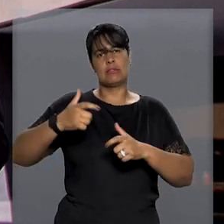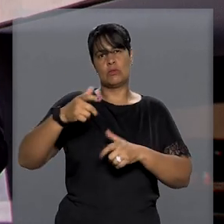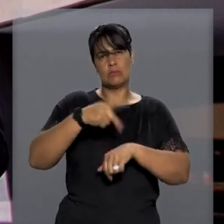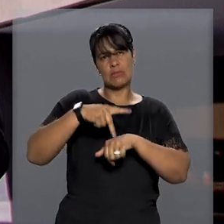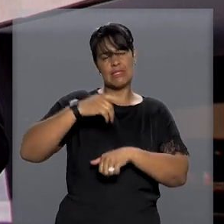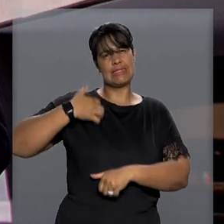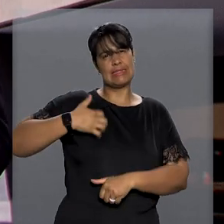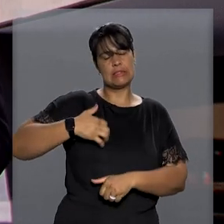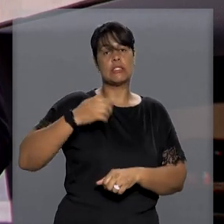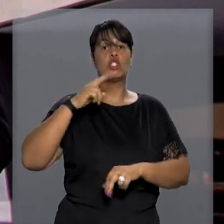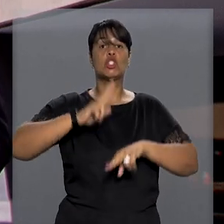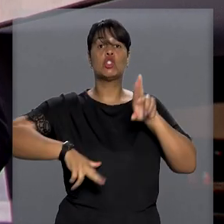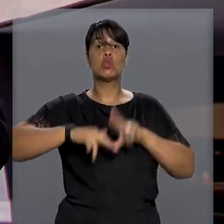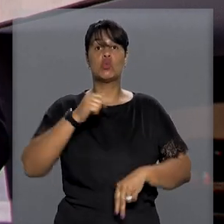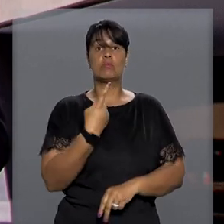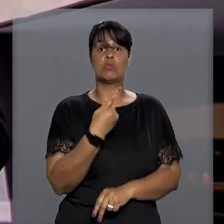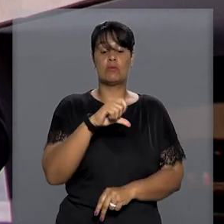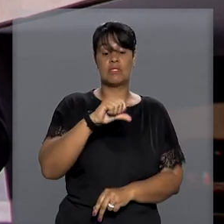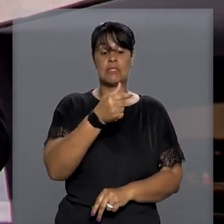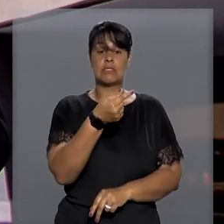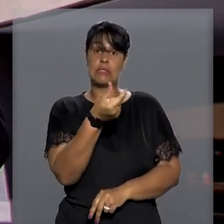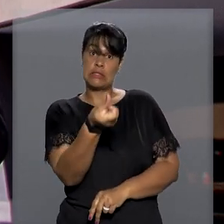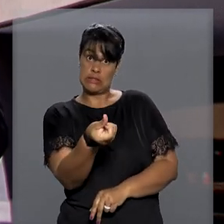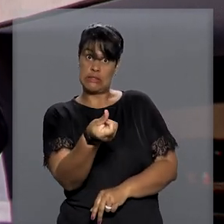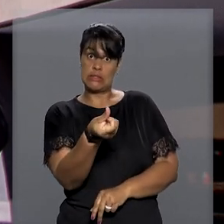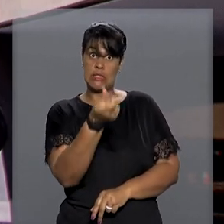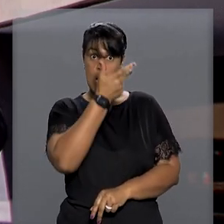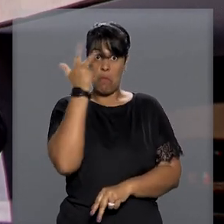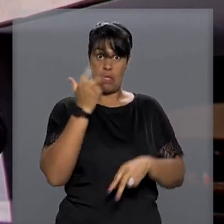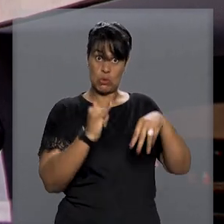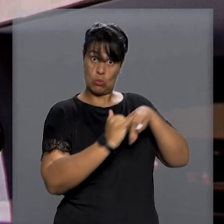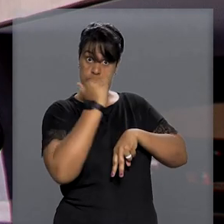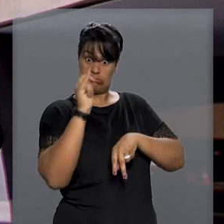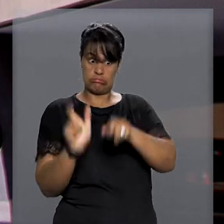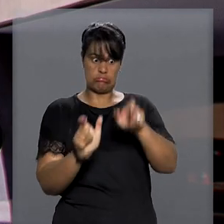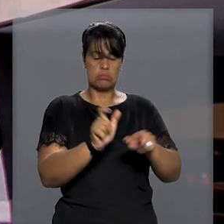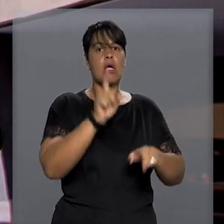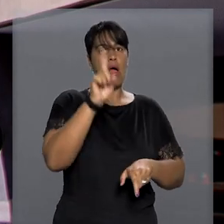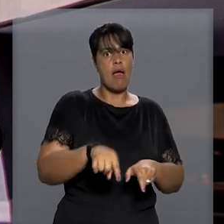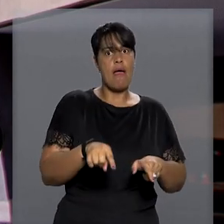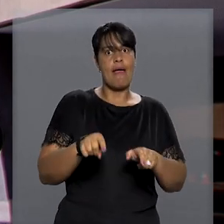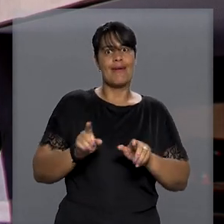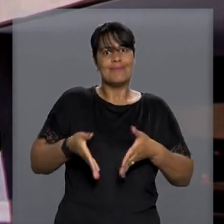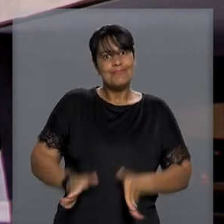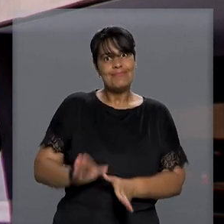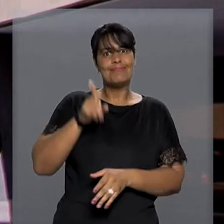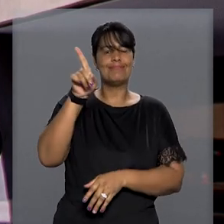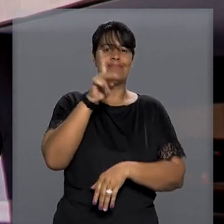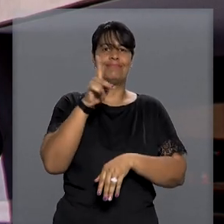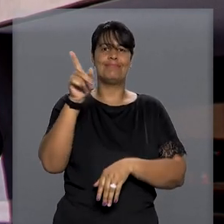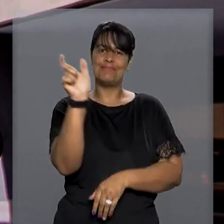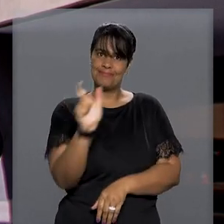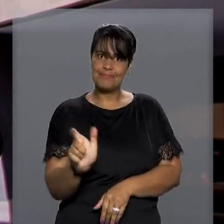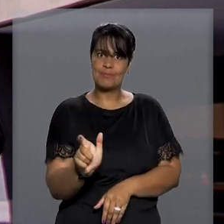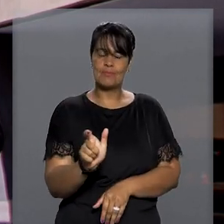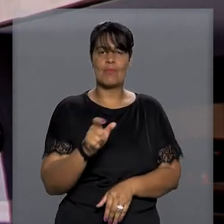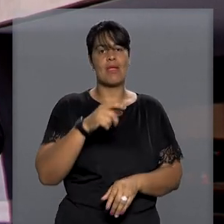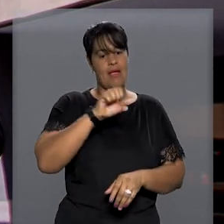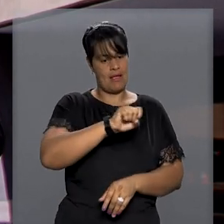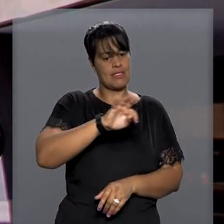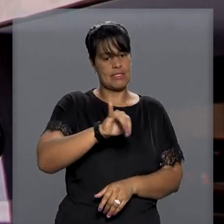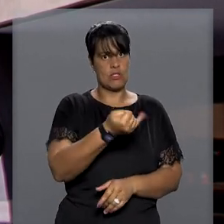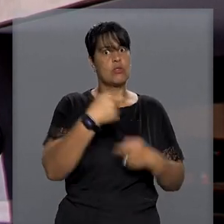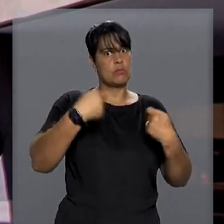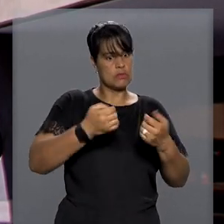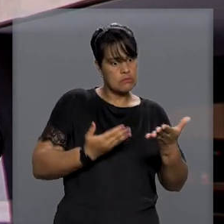Argentina em junho de 1976. As vítimas eram cidadãos italianos. A homologação do STJ é